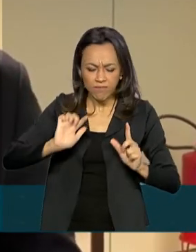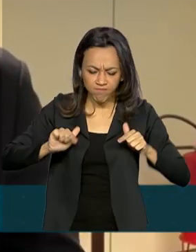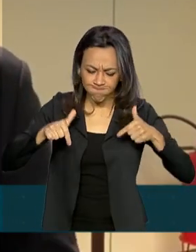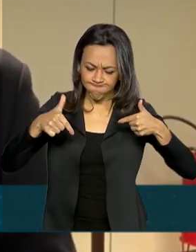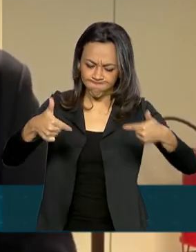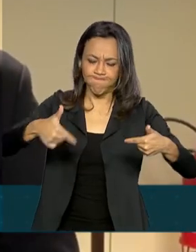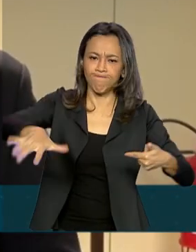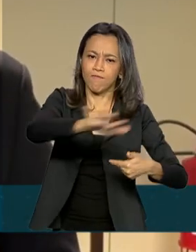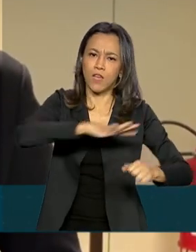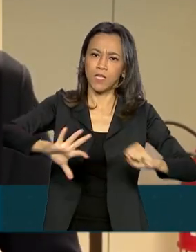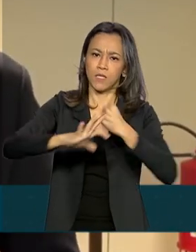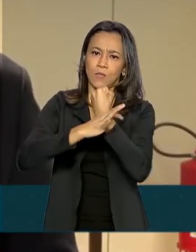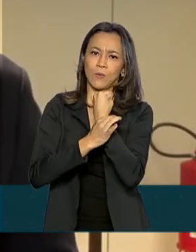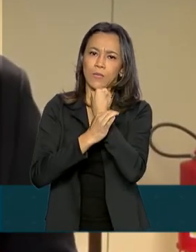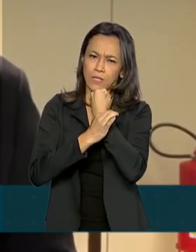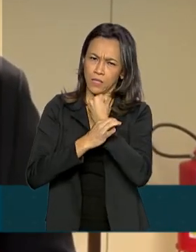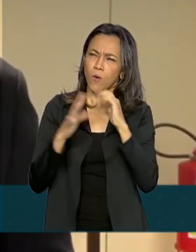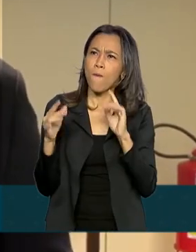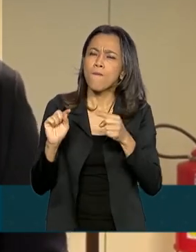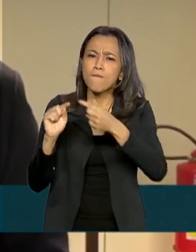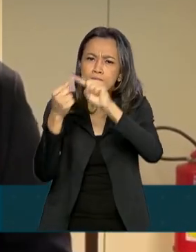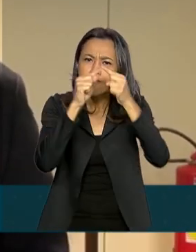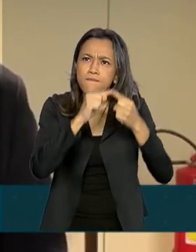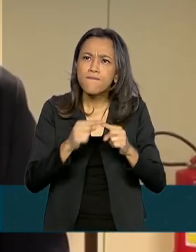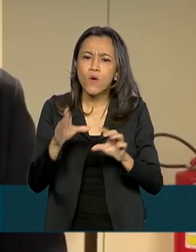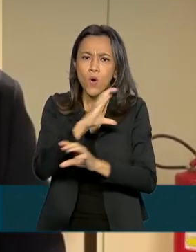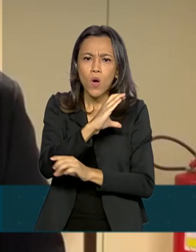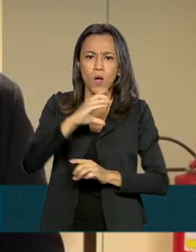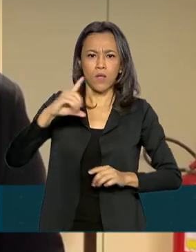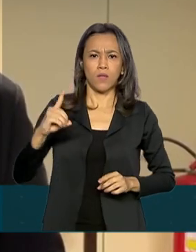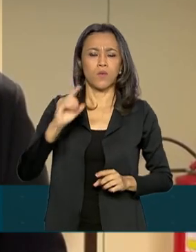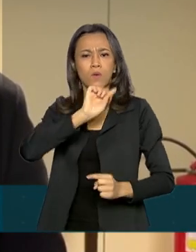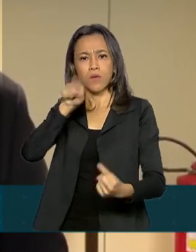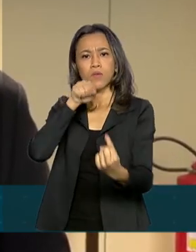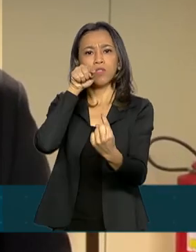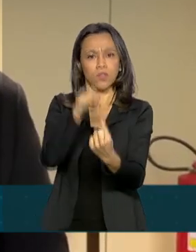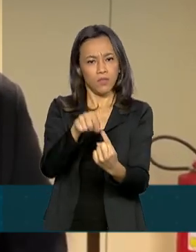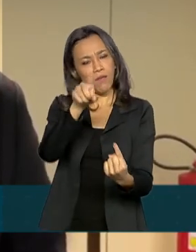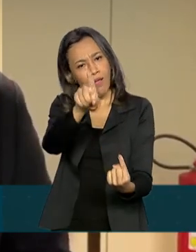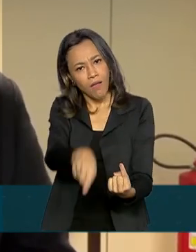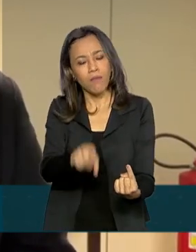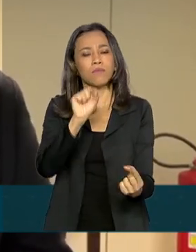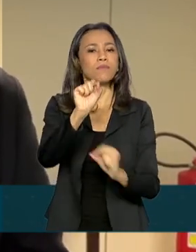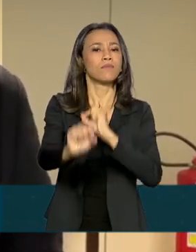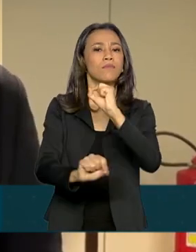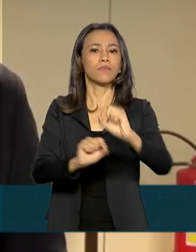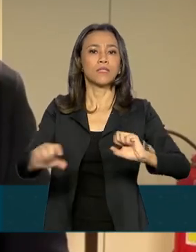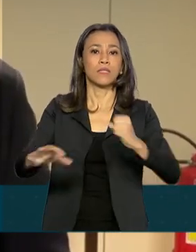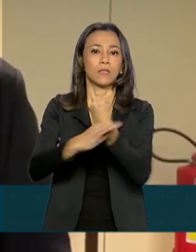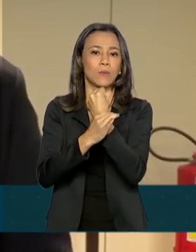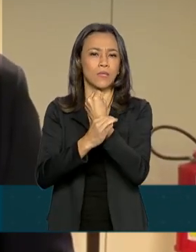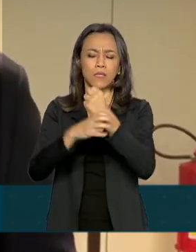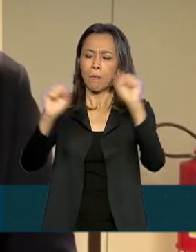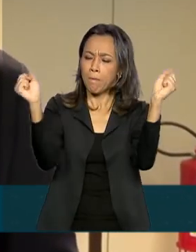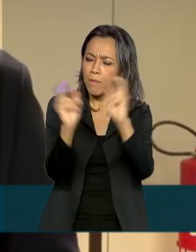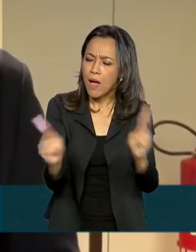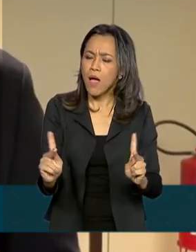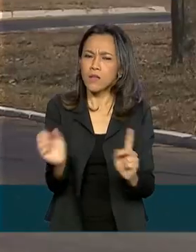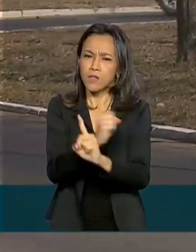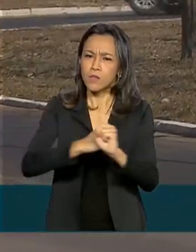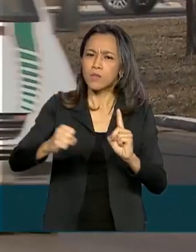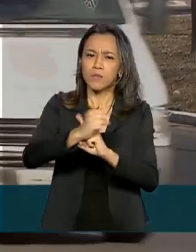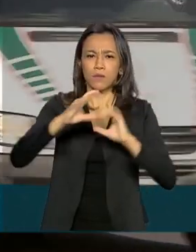de forma coordenada a fim de que o grande objetivo seja realmente garantir paz social para todo